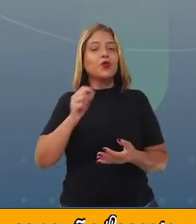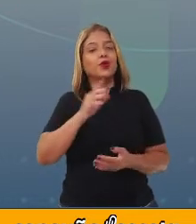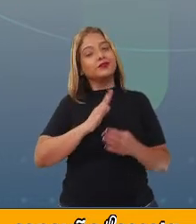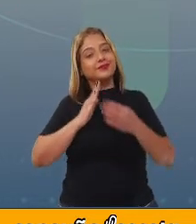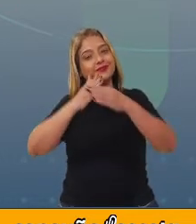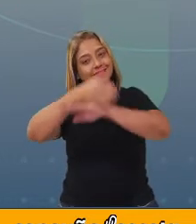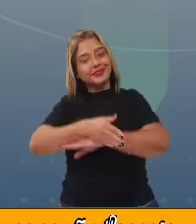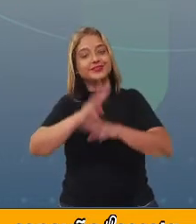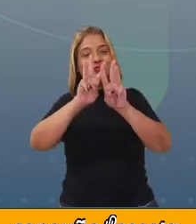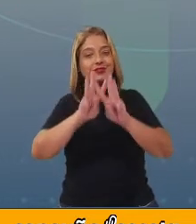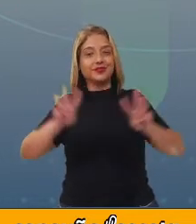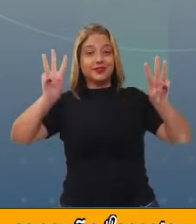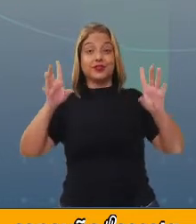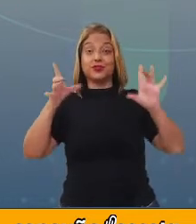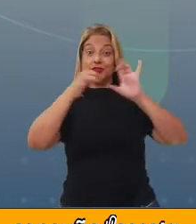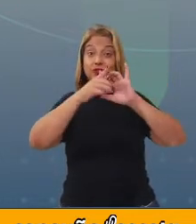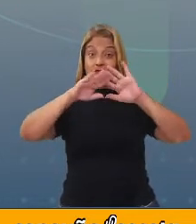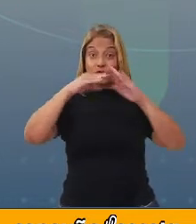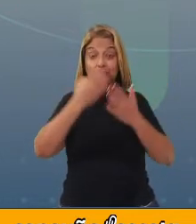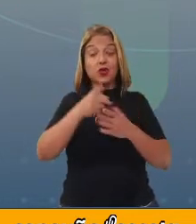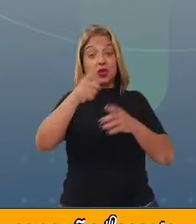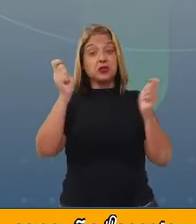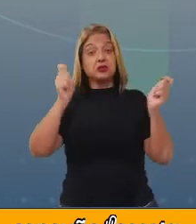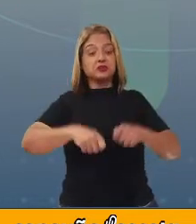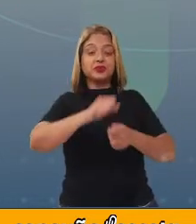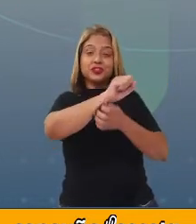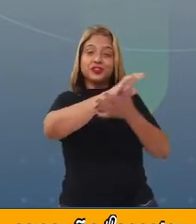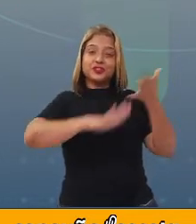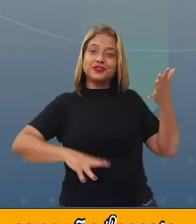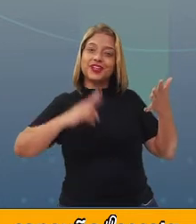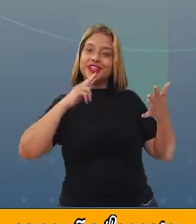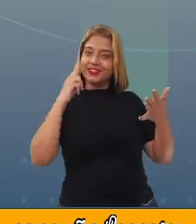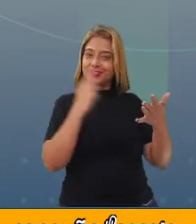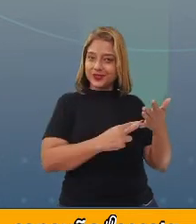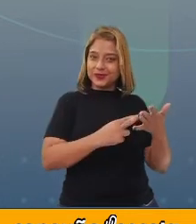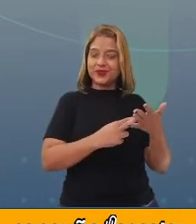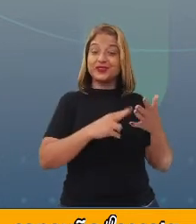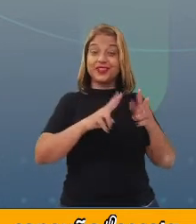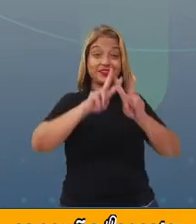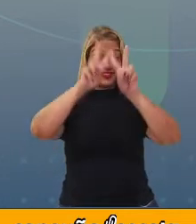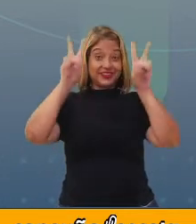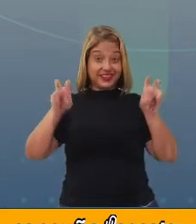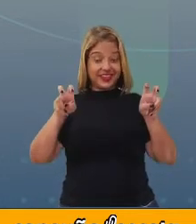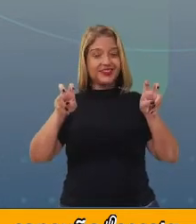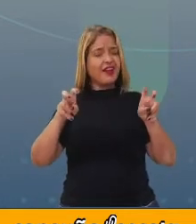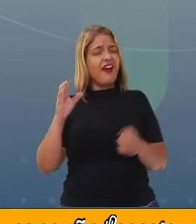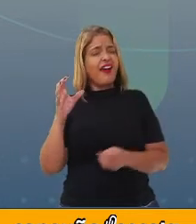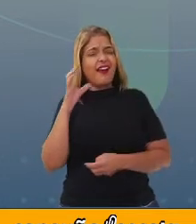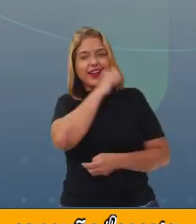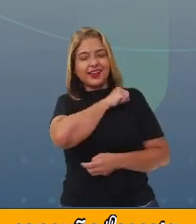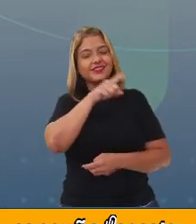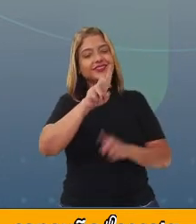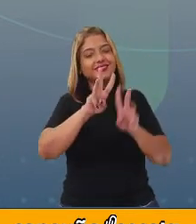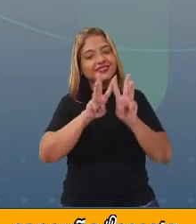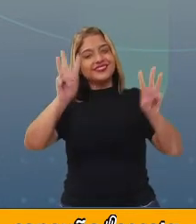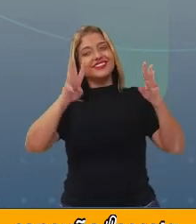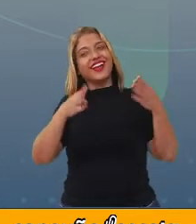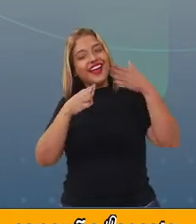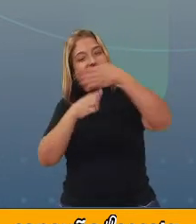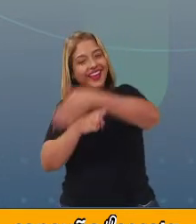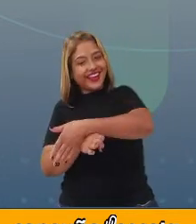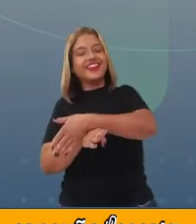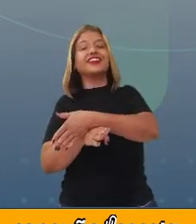Portal Conexão Escola para realizar uma atividade direcionada a esse tema? É rápido! Acesse, então, o Portal Conexão